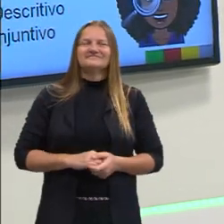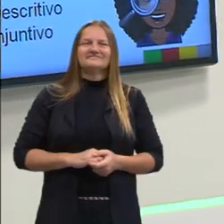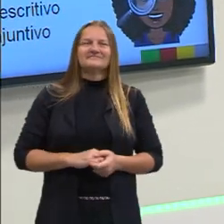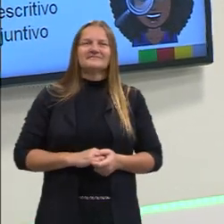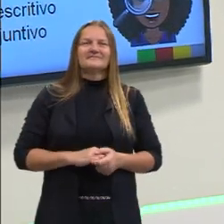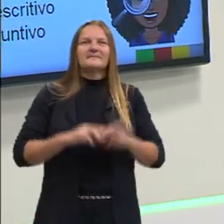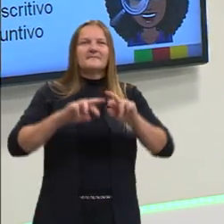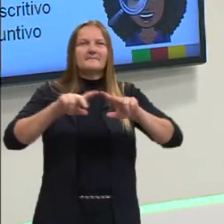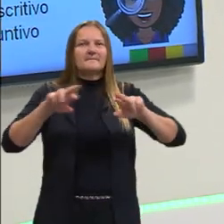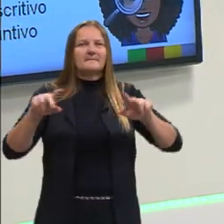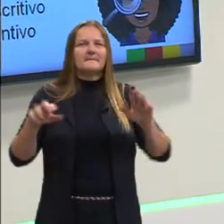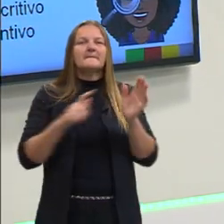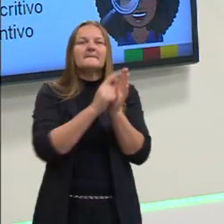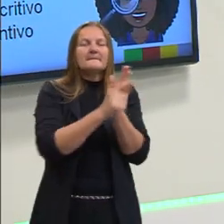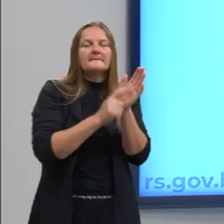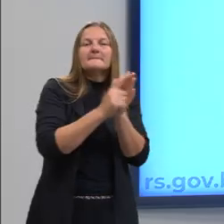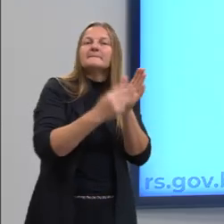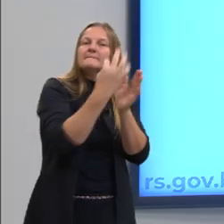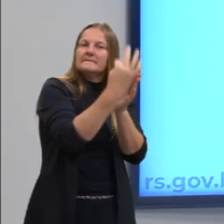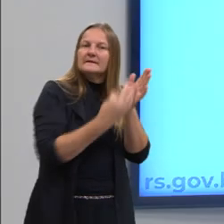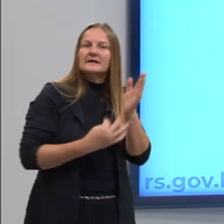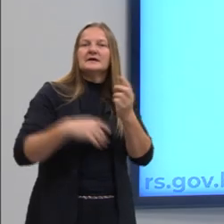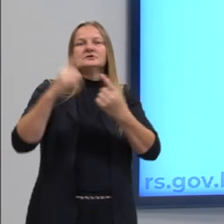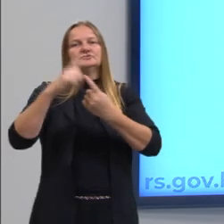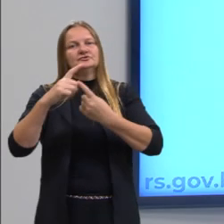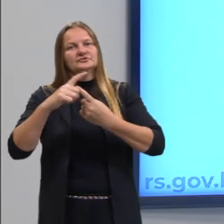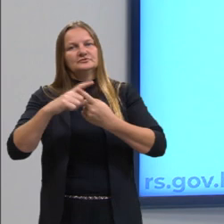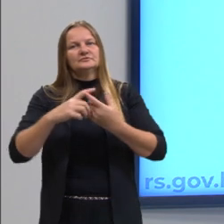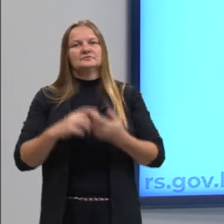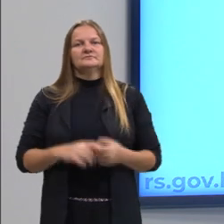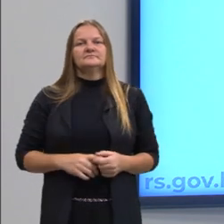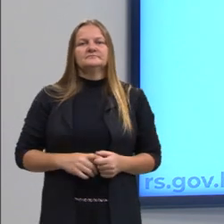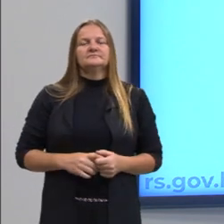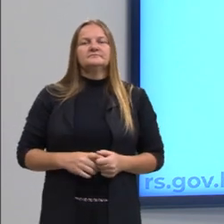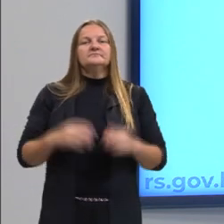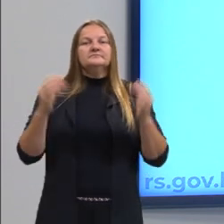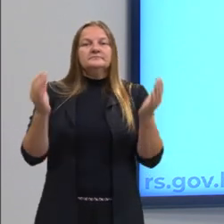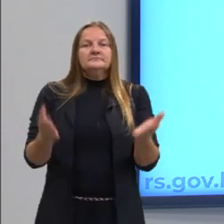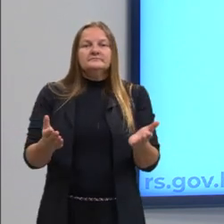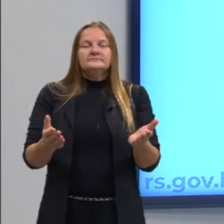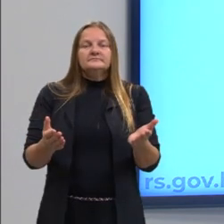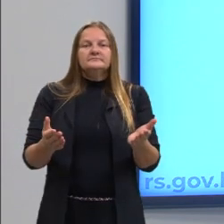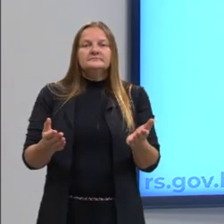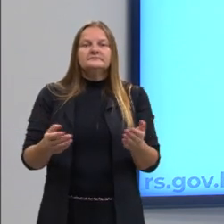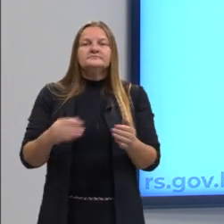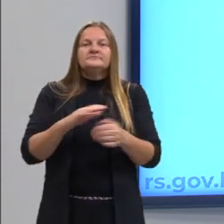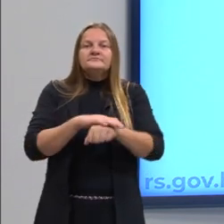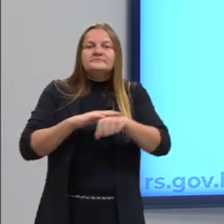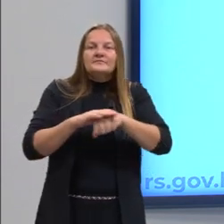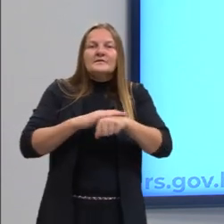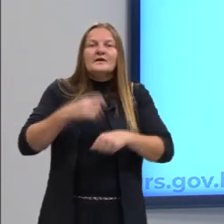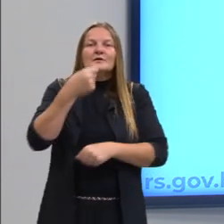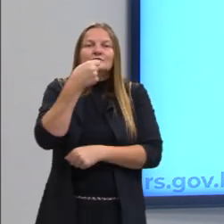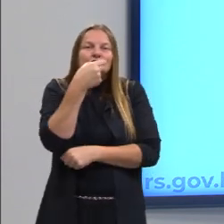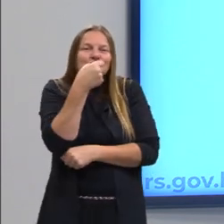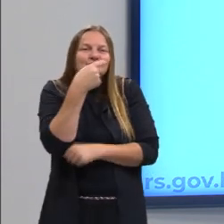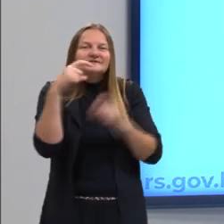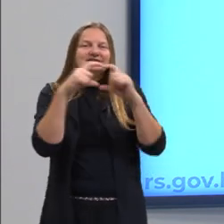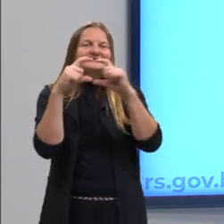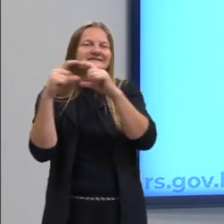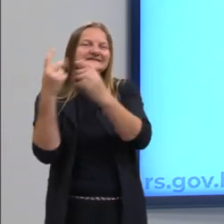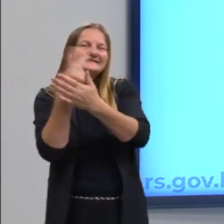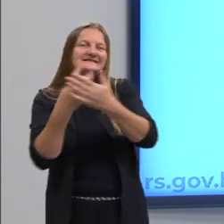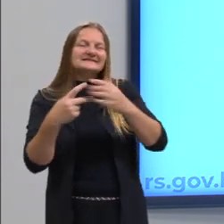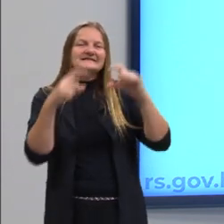diferenças entre gêneros textuais e tipos textuais, nós vamos falar sobre charge, cartoon e